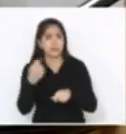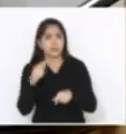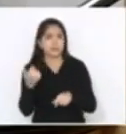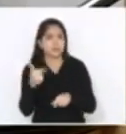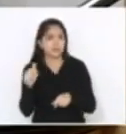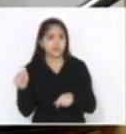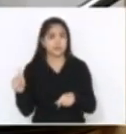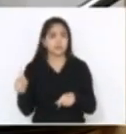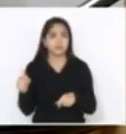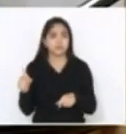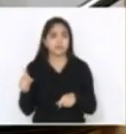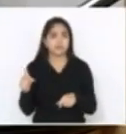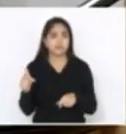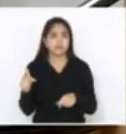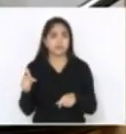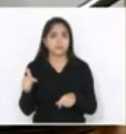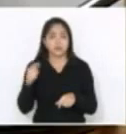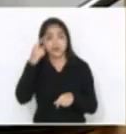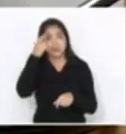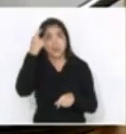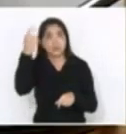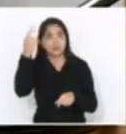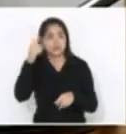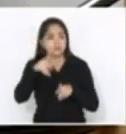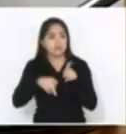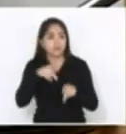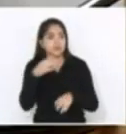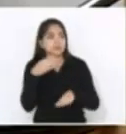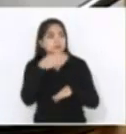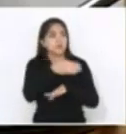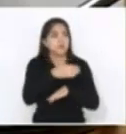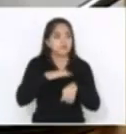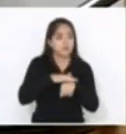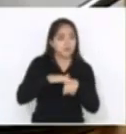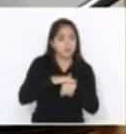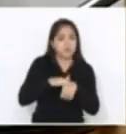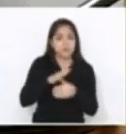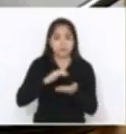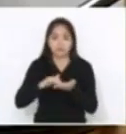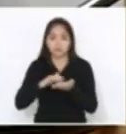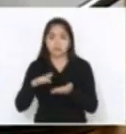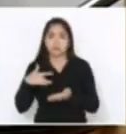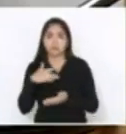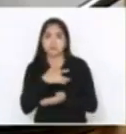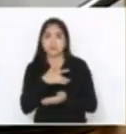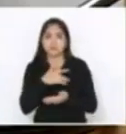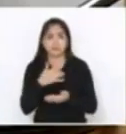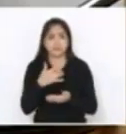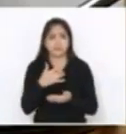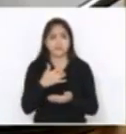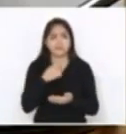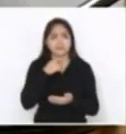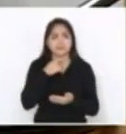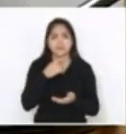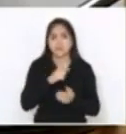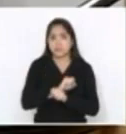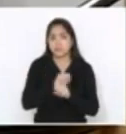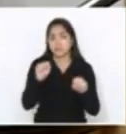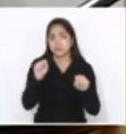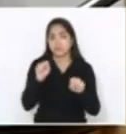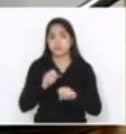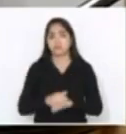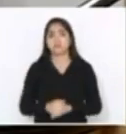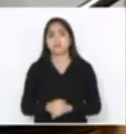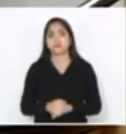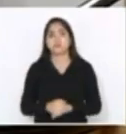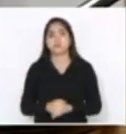secretário não recebe nem os parlamentares, mas nem o povo. Não sabem. Então, 1%, 1% e